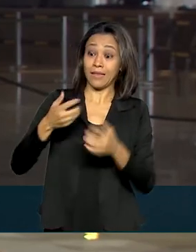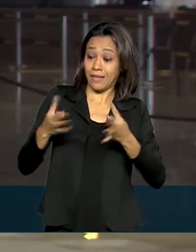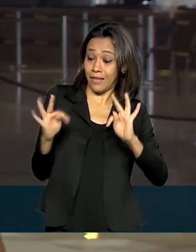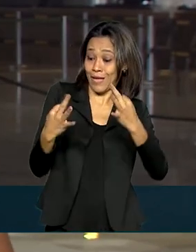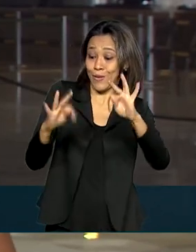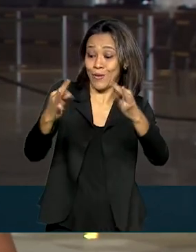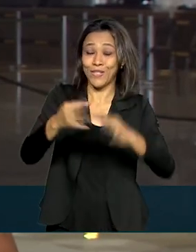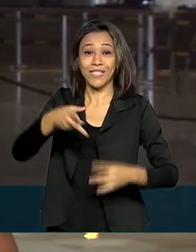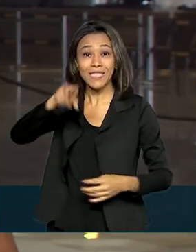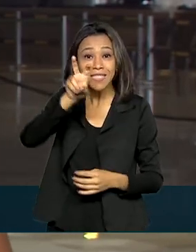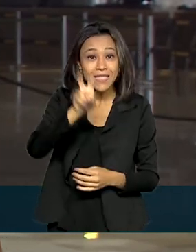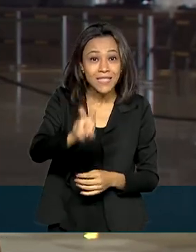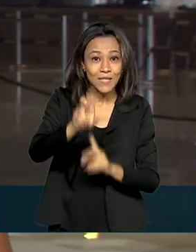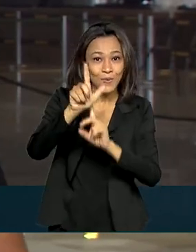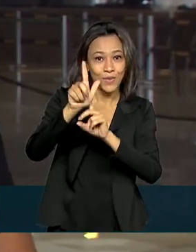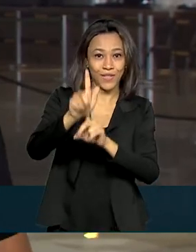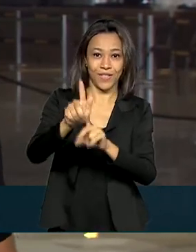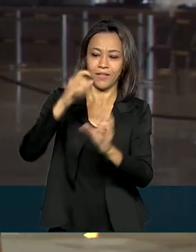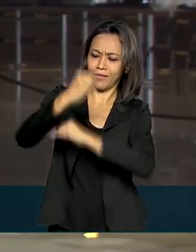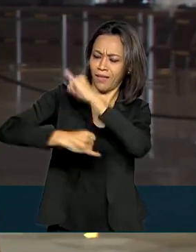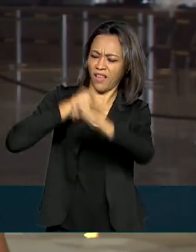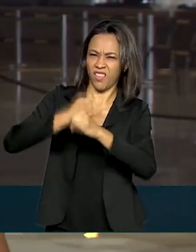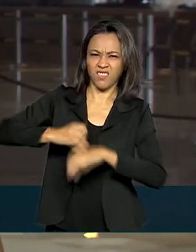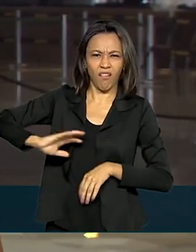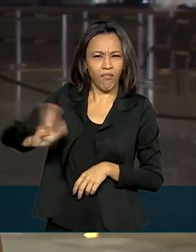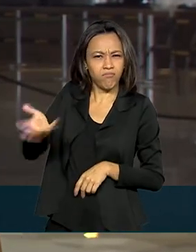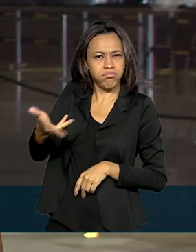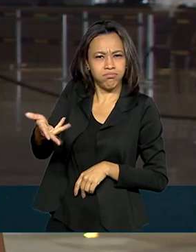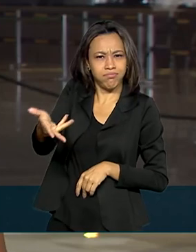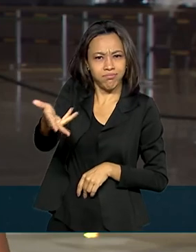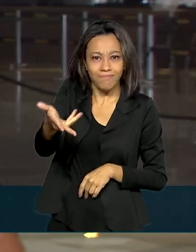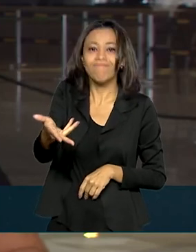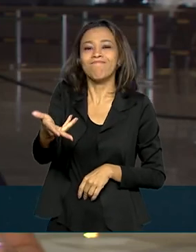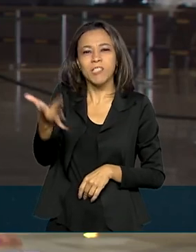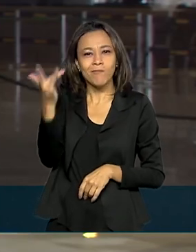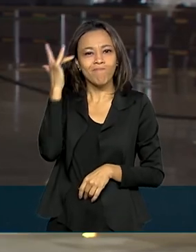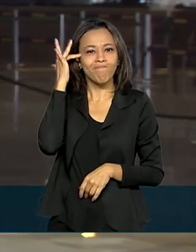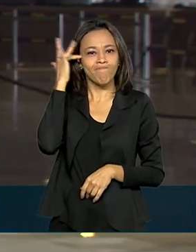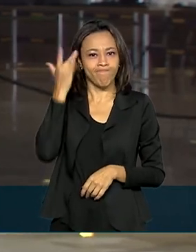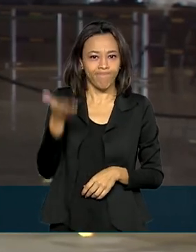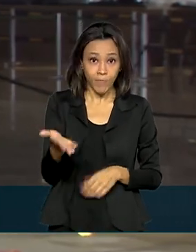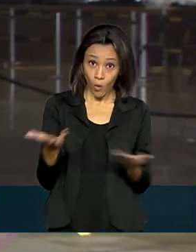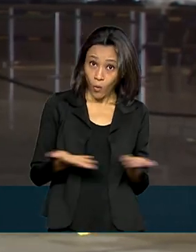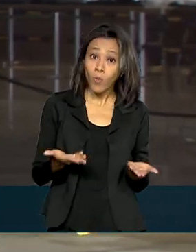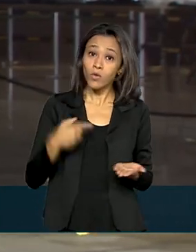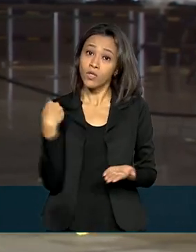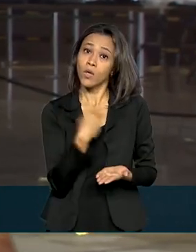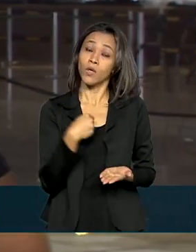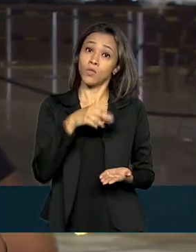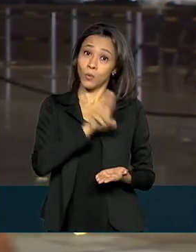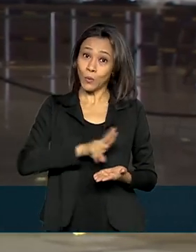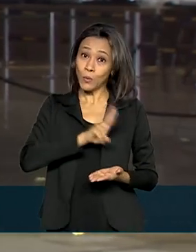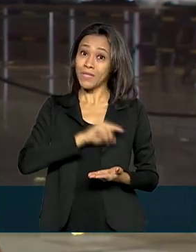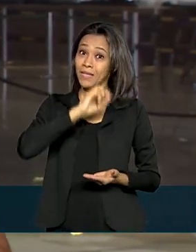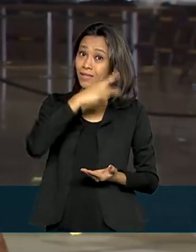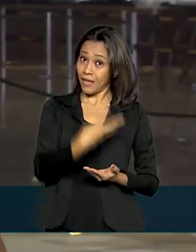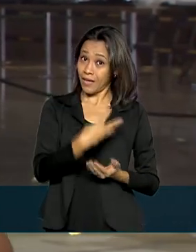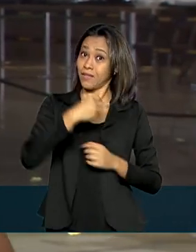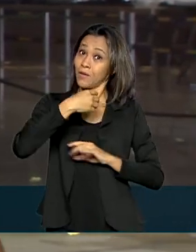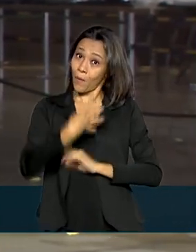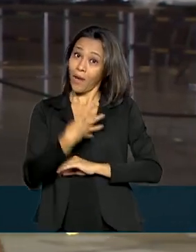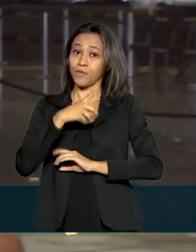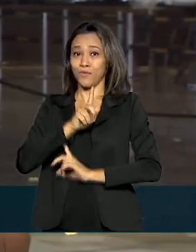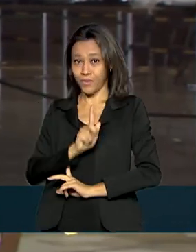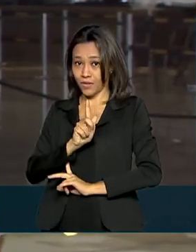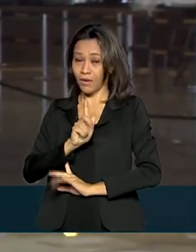que é a quinta geração da internet móvel, muito mais rápida e também moderna. Hoje a gente usa aí a tecnologia 3 e 4G, mas